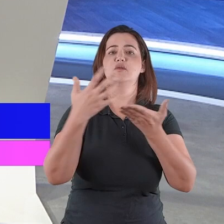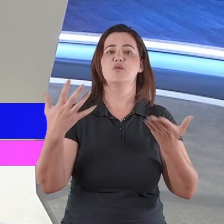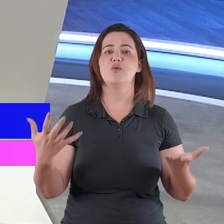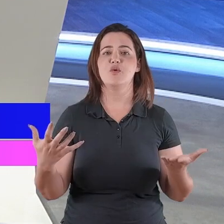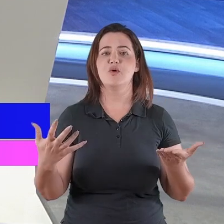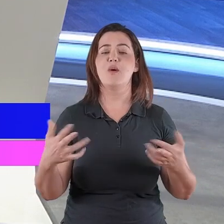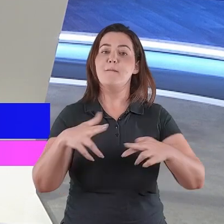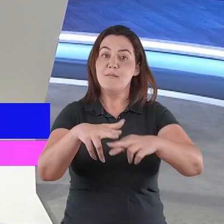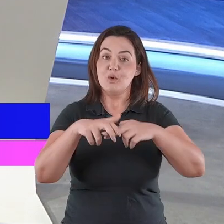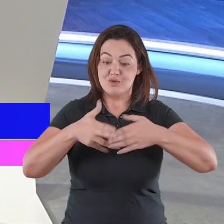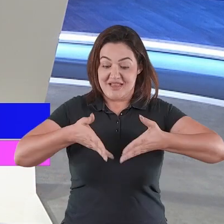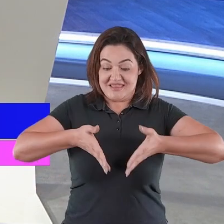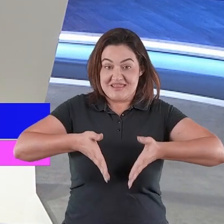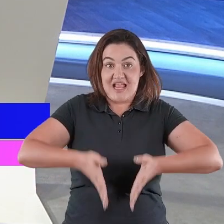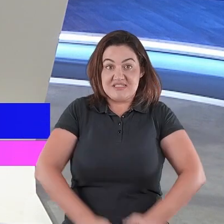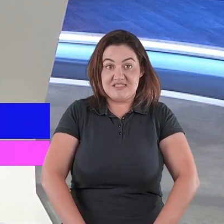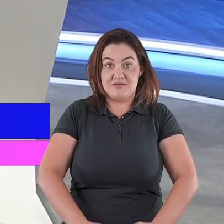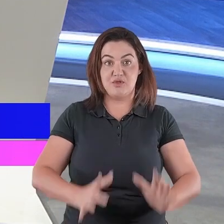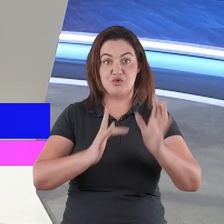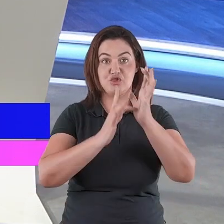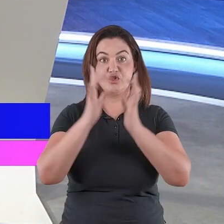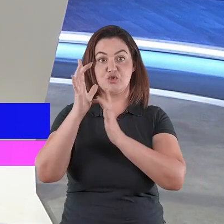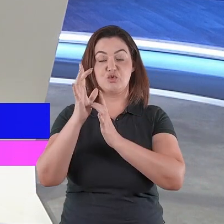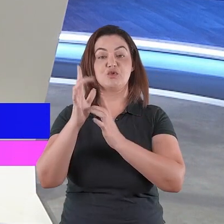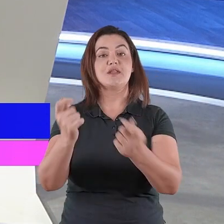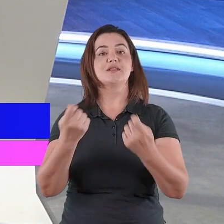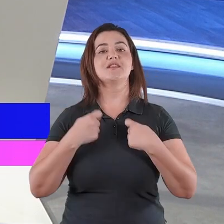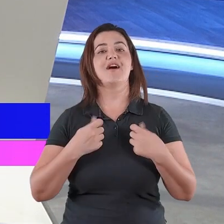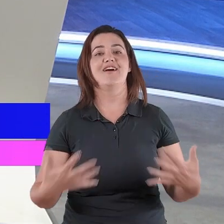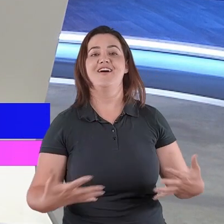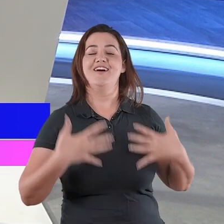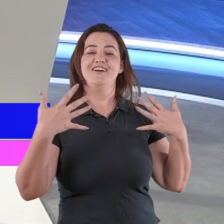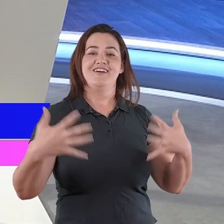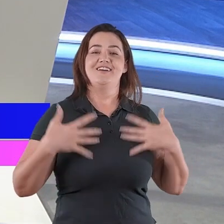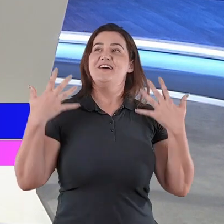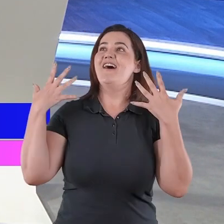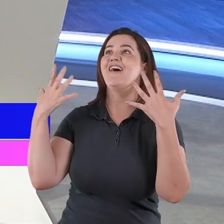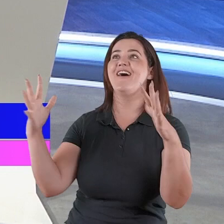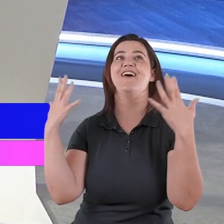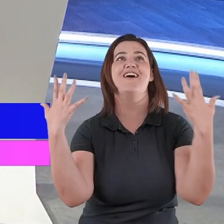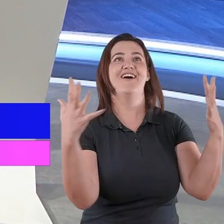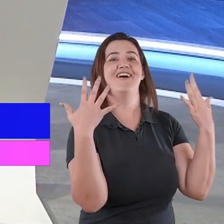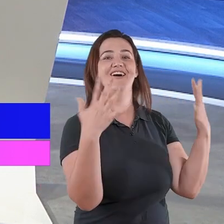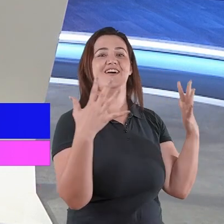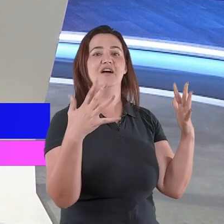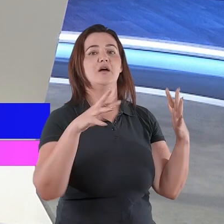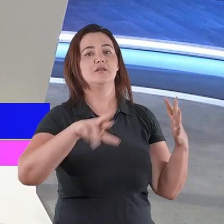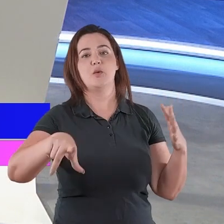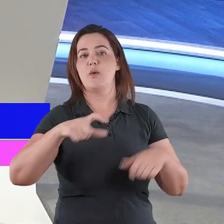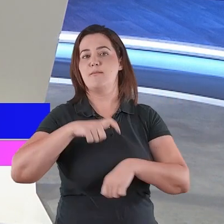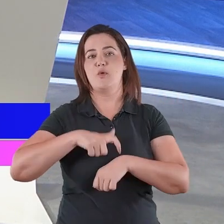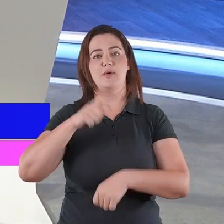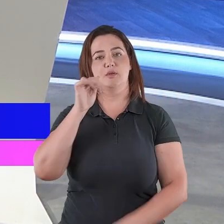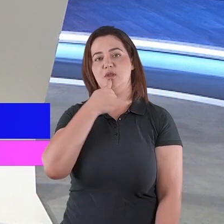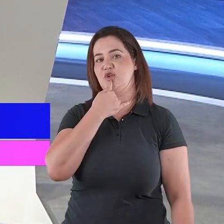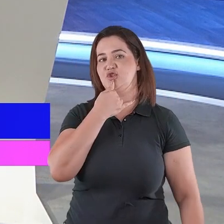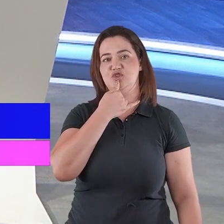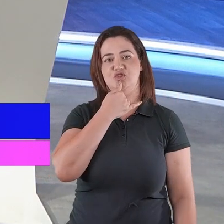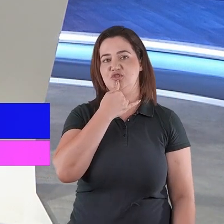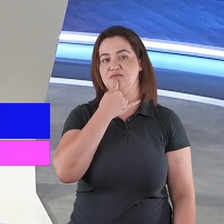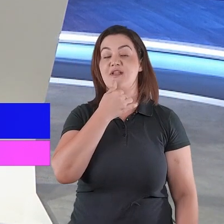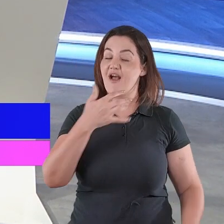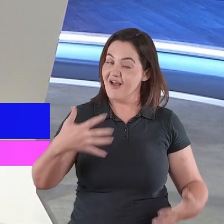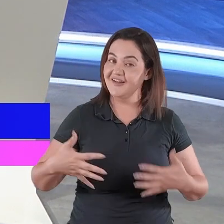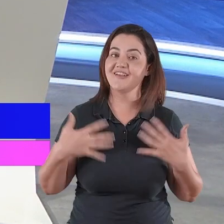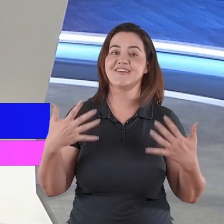ele traz para mim e para você festa e celebração, não é momento de tristeza, mas é momento de